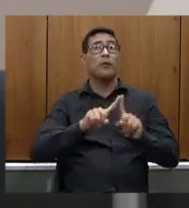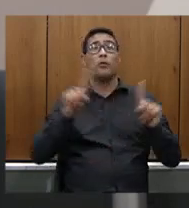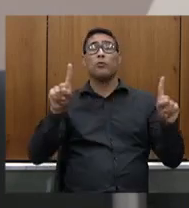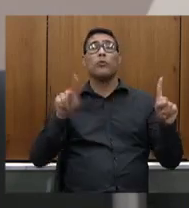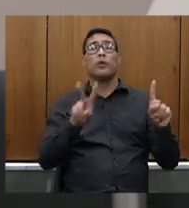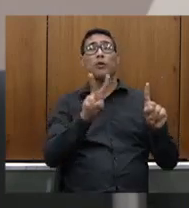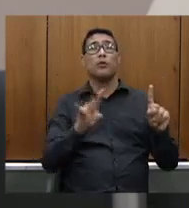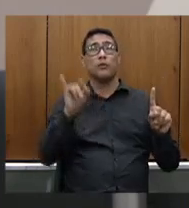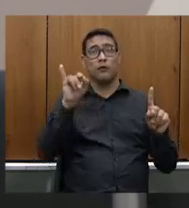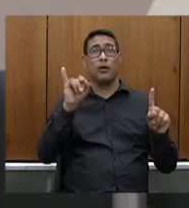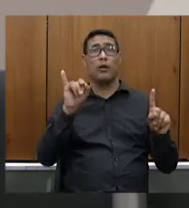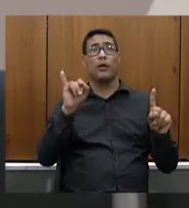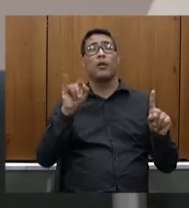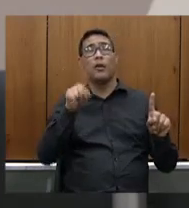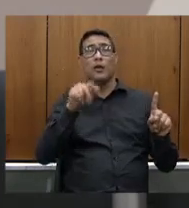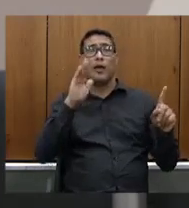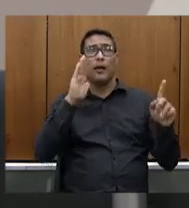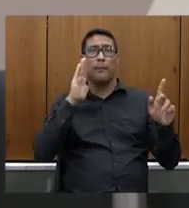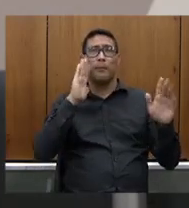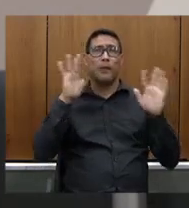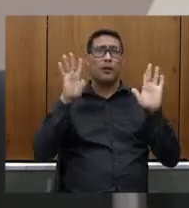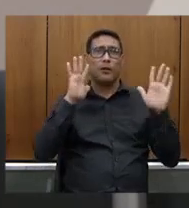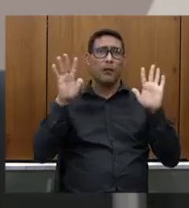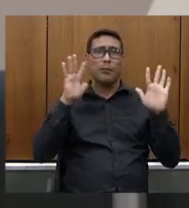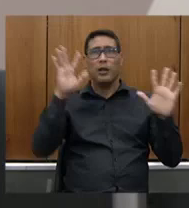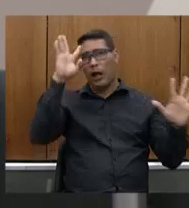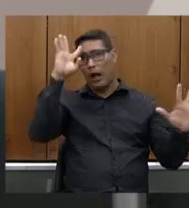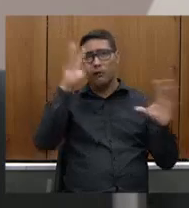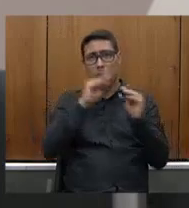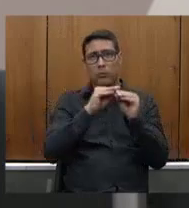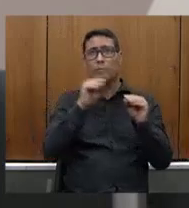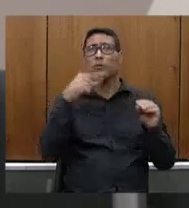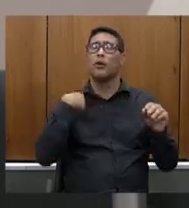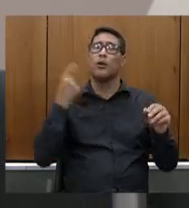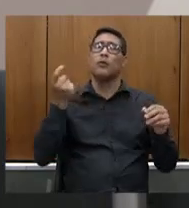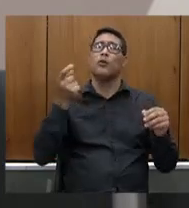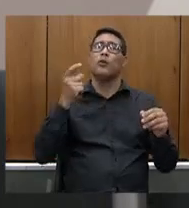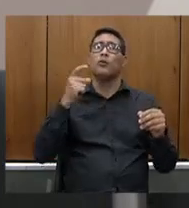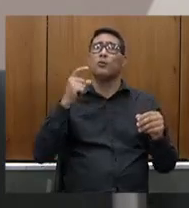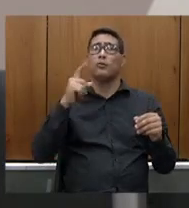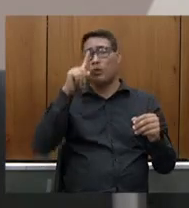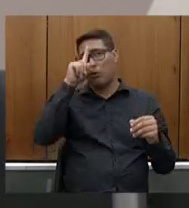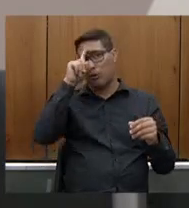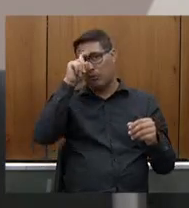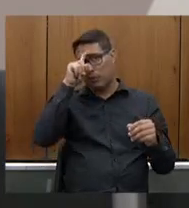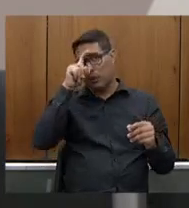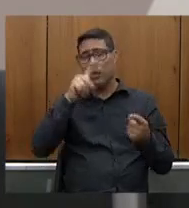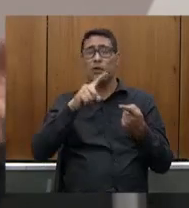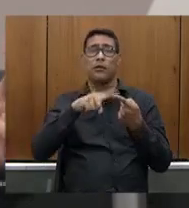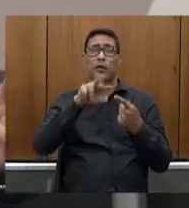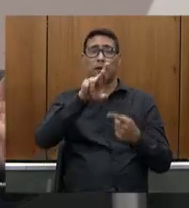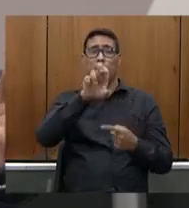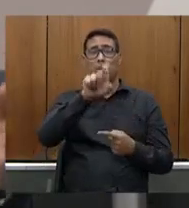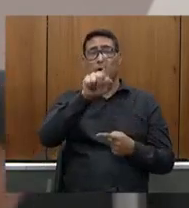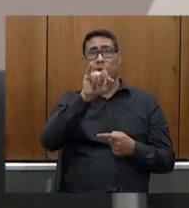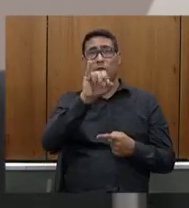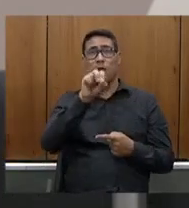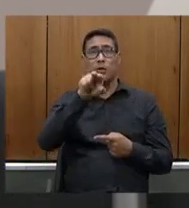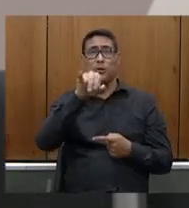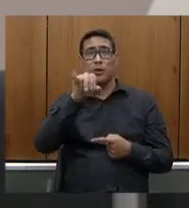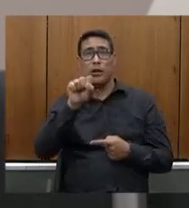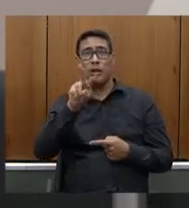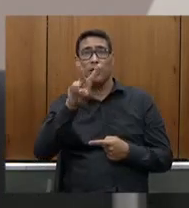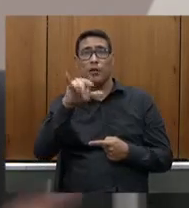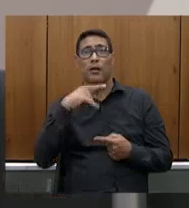ou se é pensamento a conclusão dos hospitais regionais se serão por vez por ordem de início de